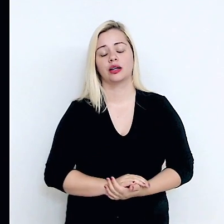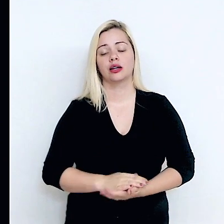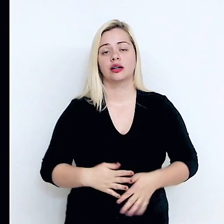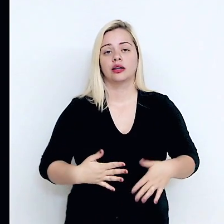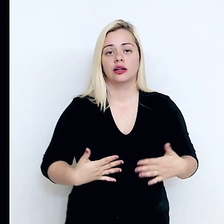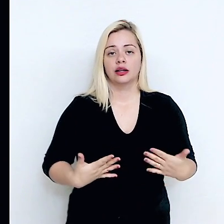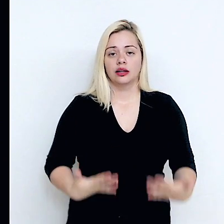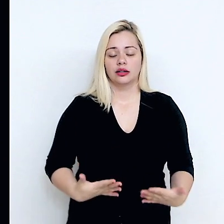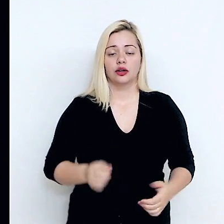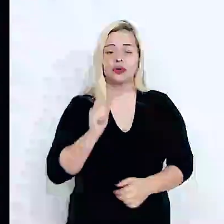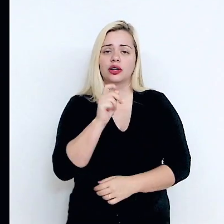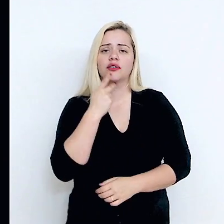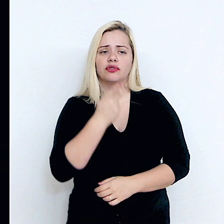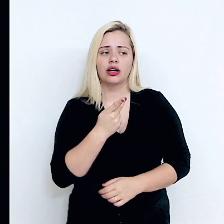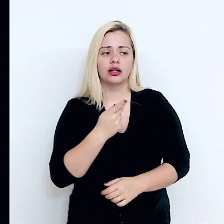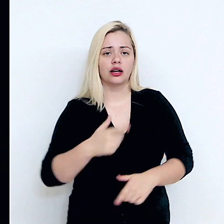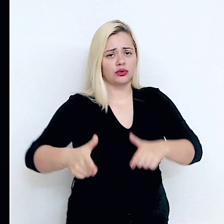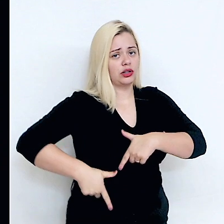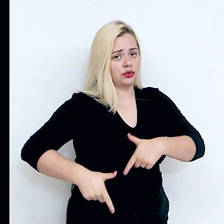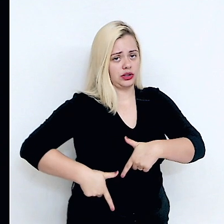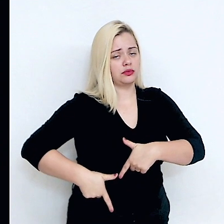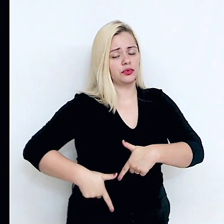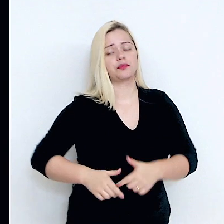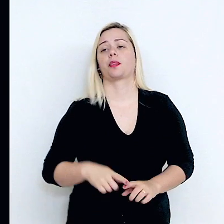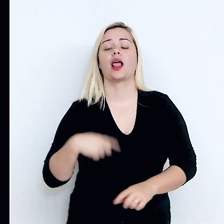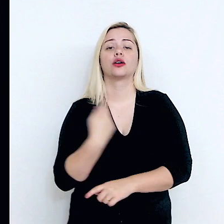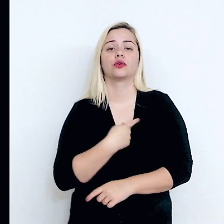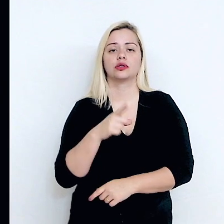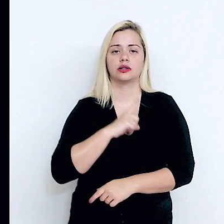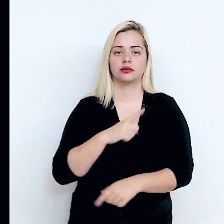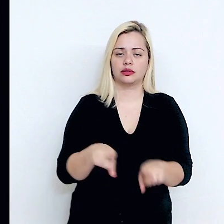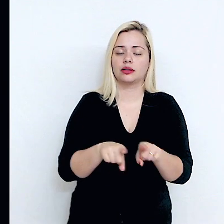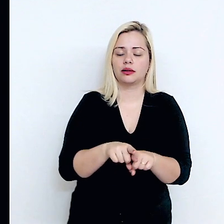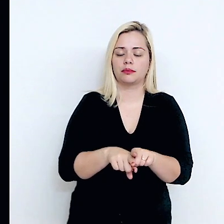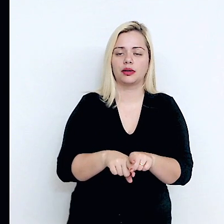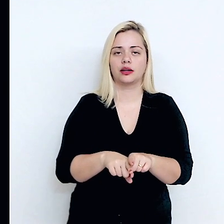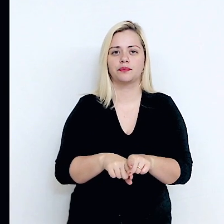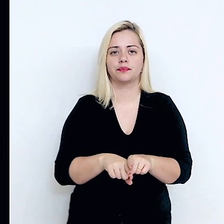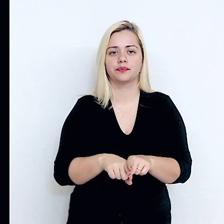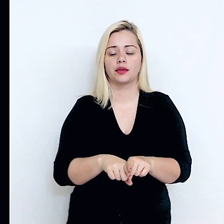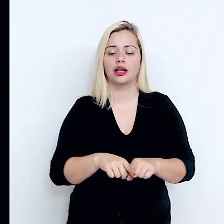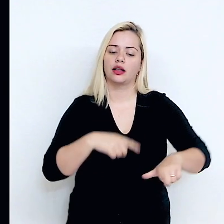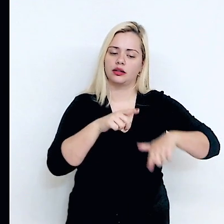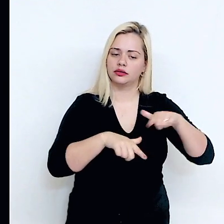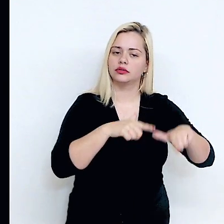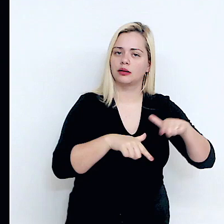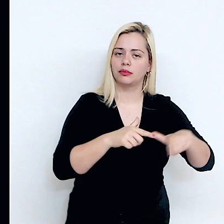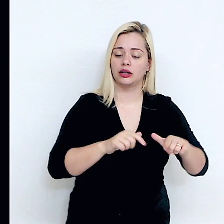No que se refere ao terrorismo, nós também estamos atuando